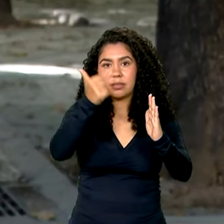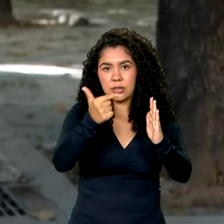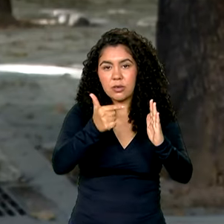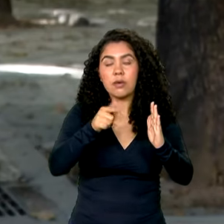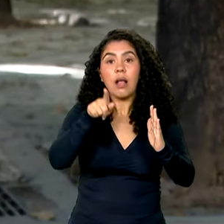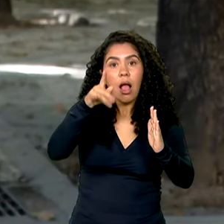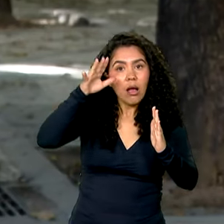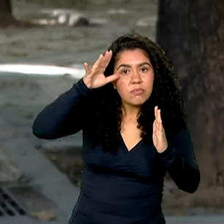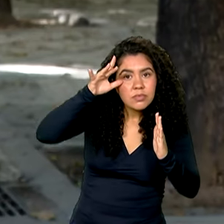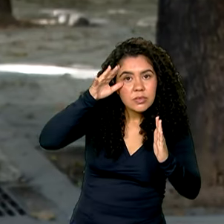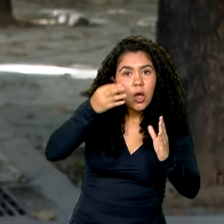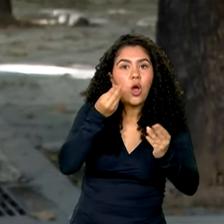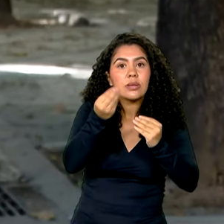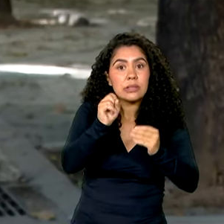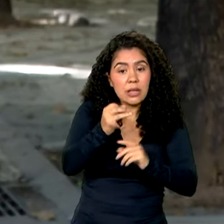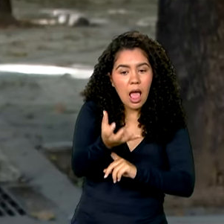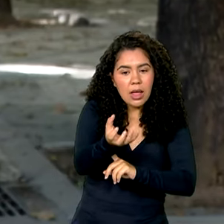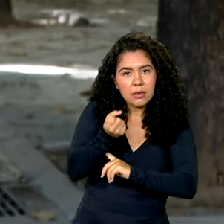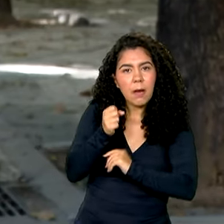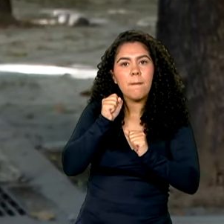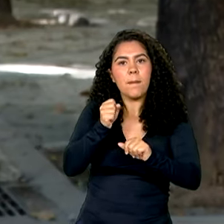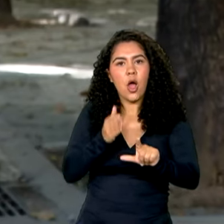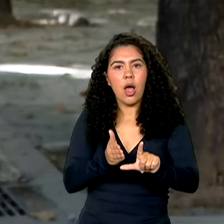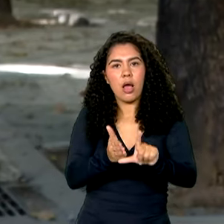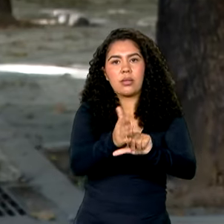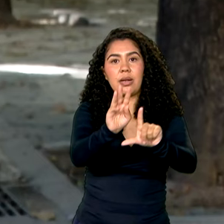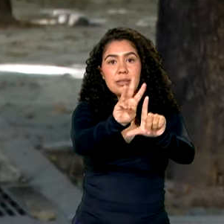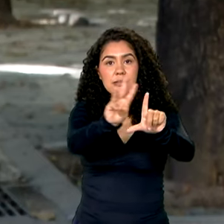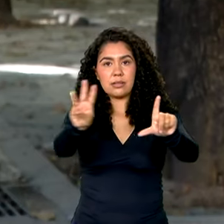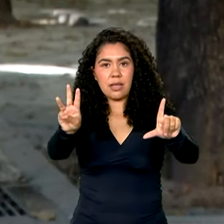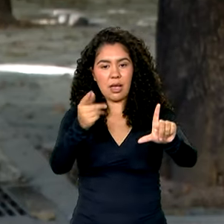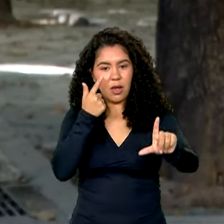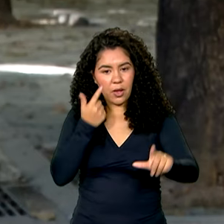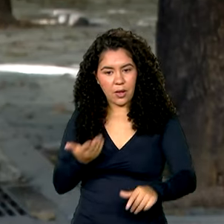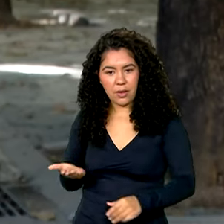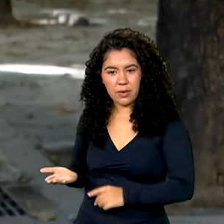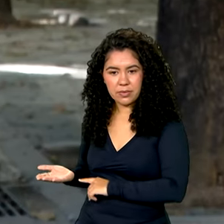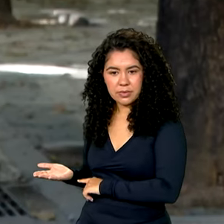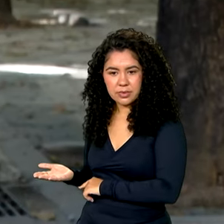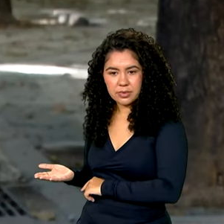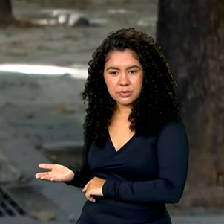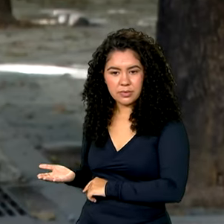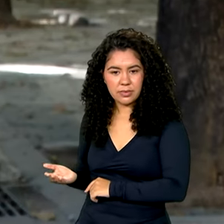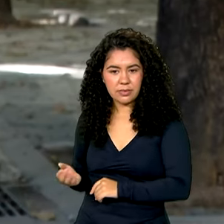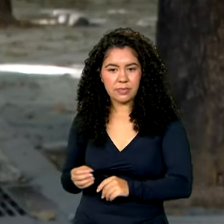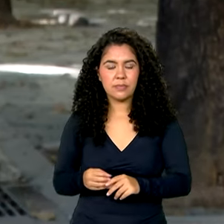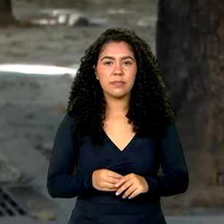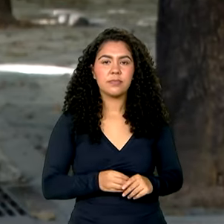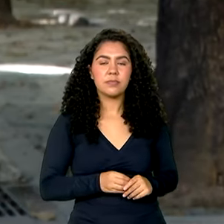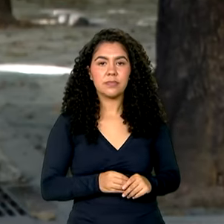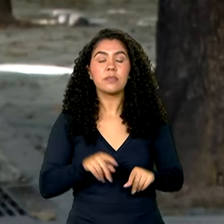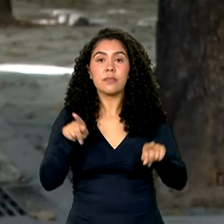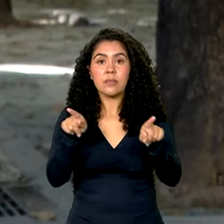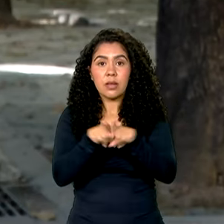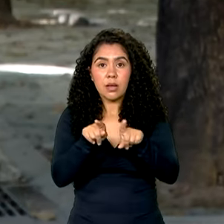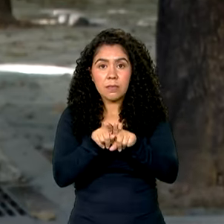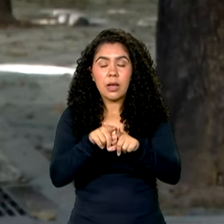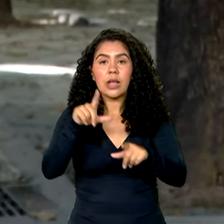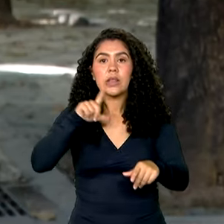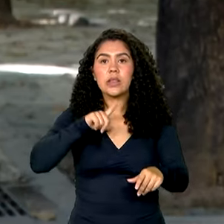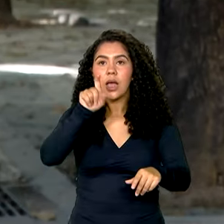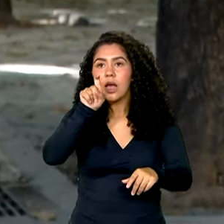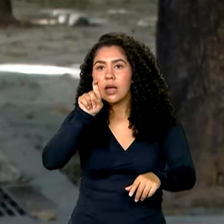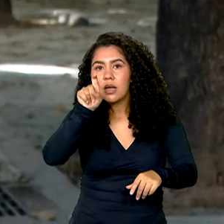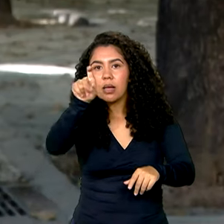da Receita Federal, gov.br barra Receita Federal, clicar em Meu Imposto de Renda e, em seguida,